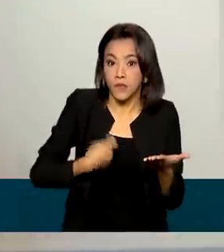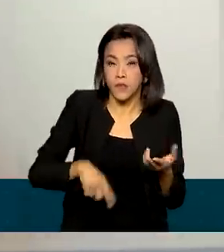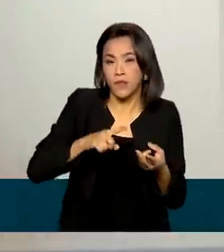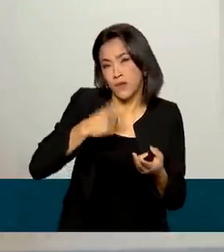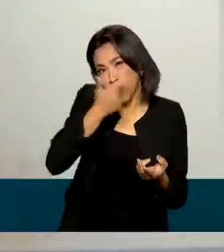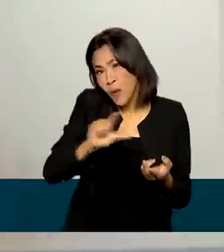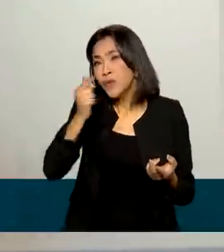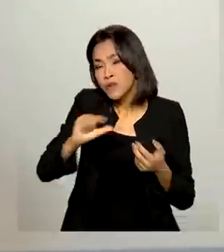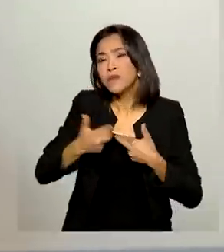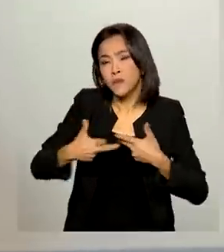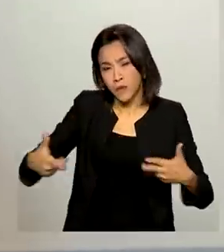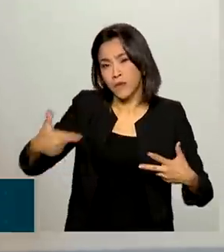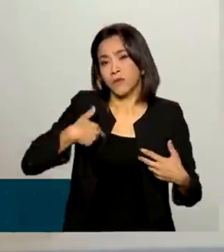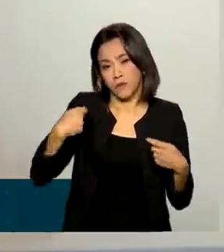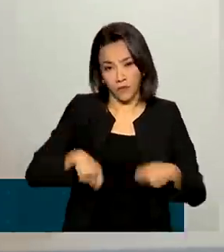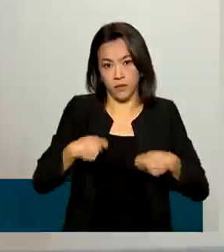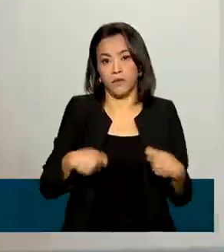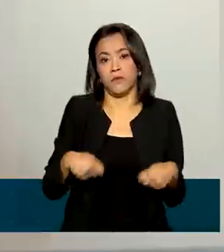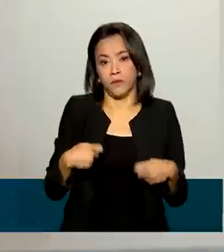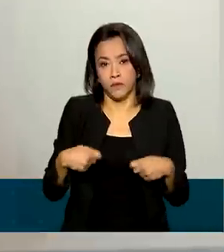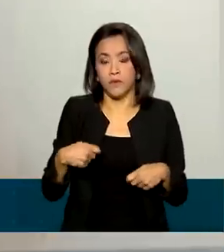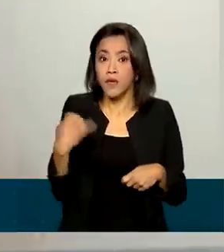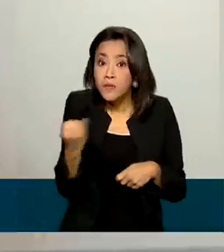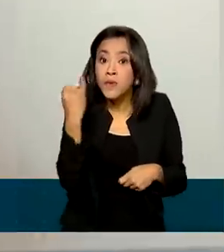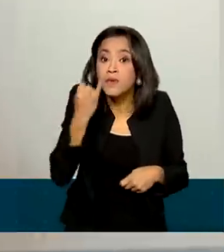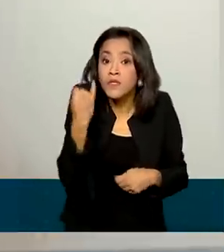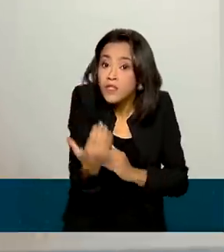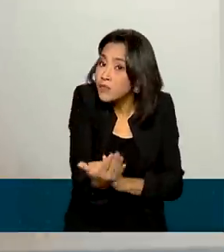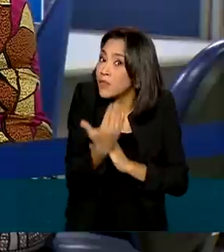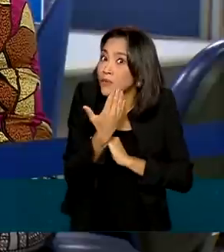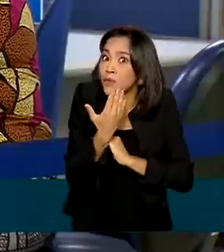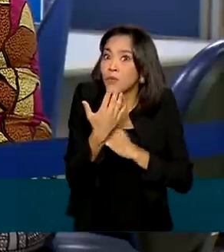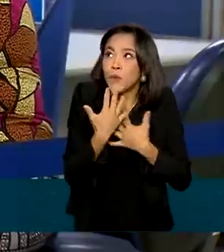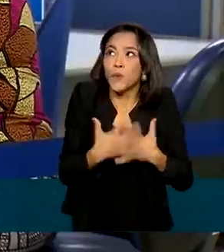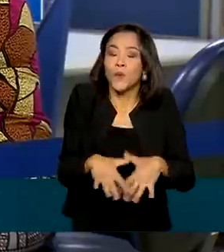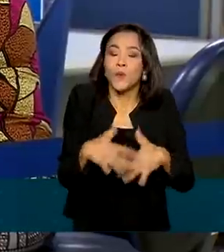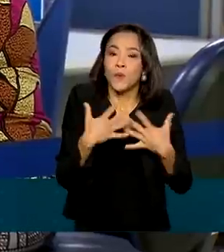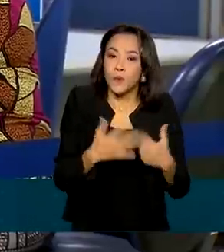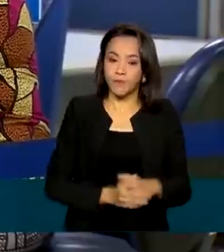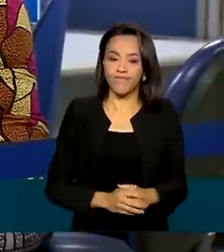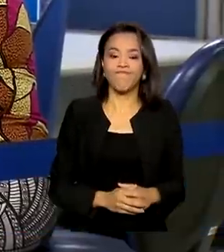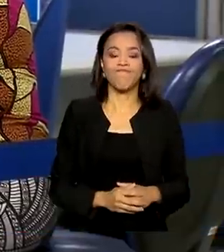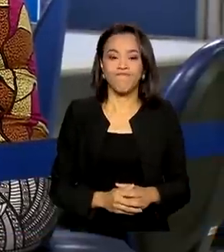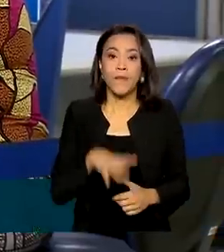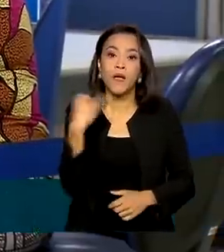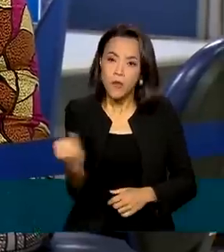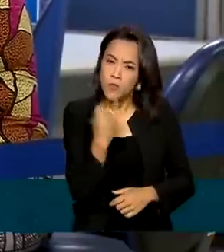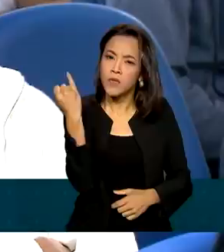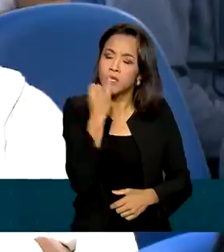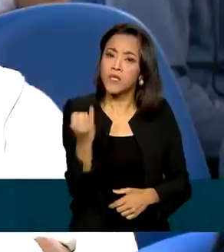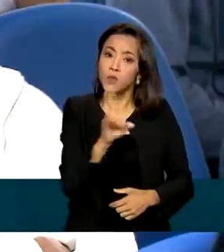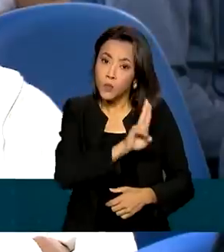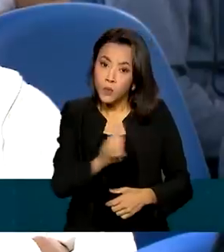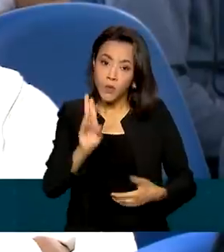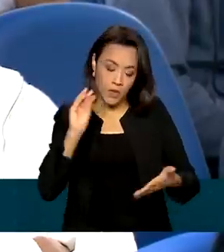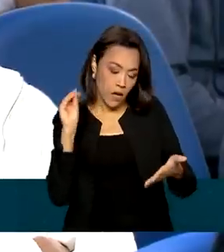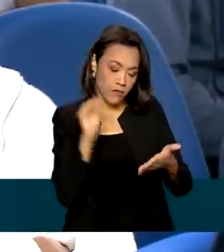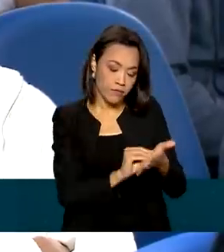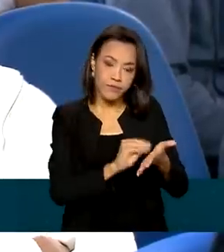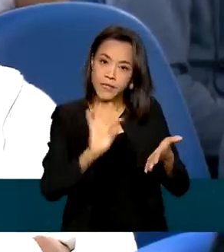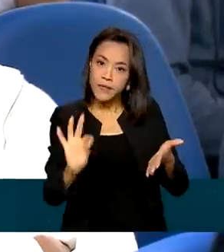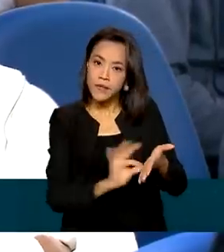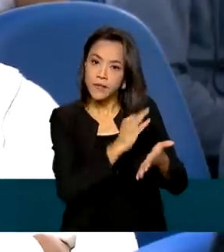Muitas coisas que eu é importante para mim, me ajudam demais. É fundamental estar inscrito no programa para